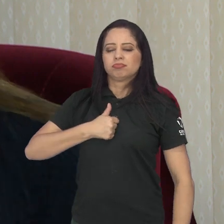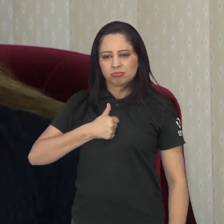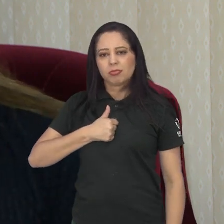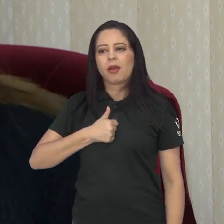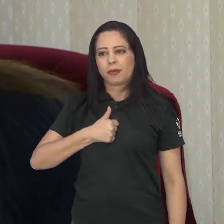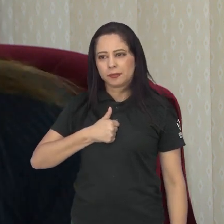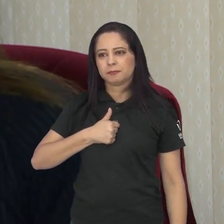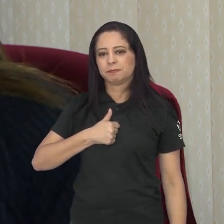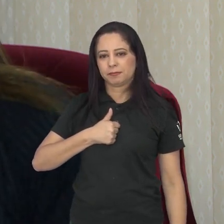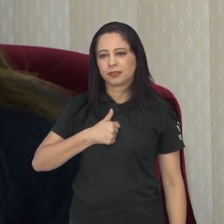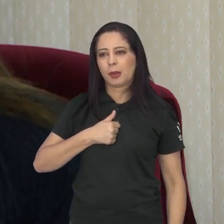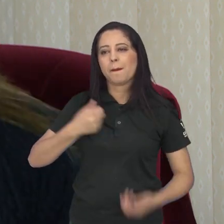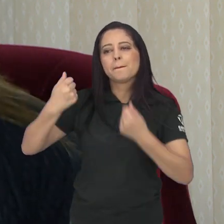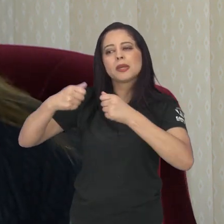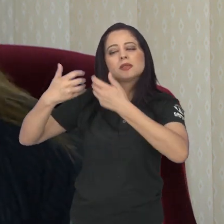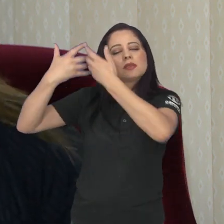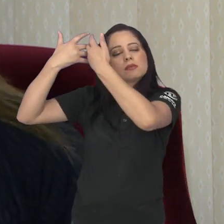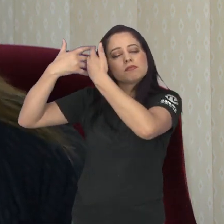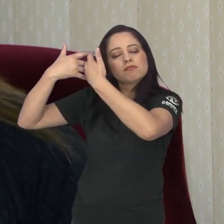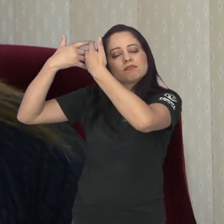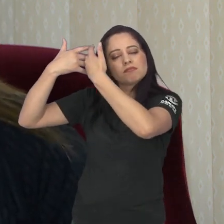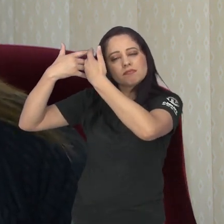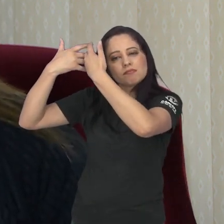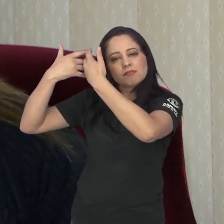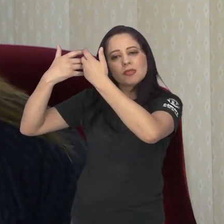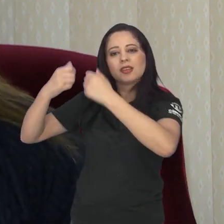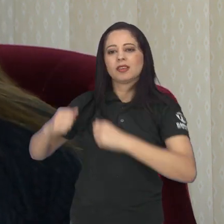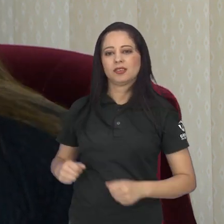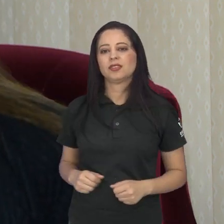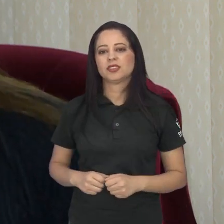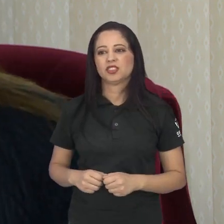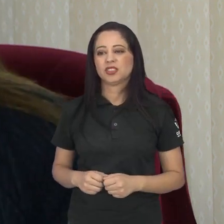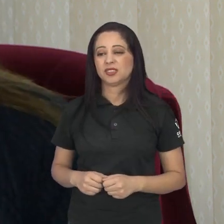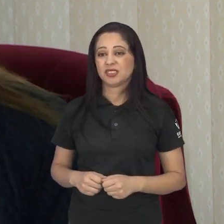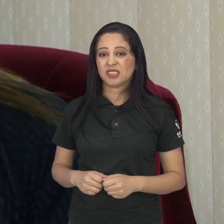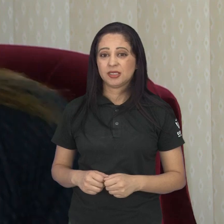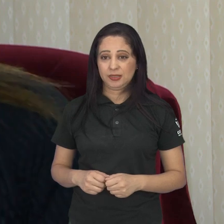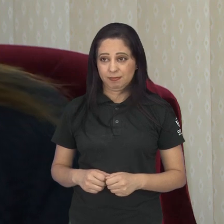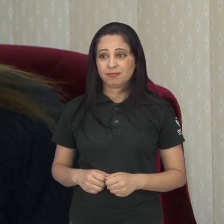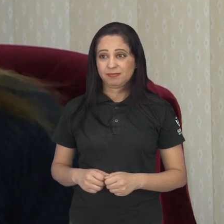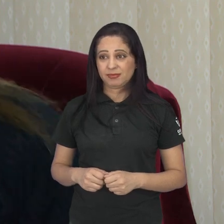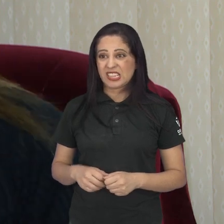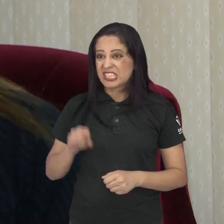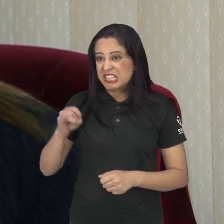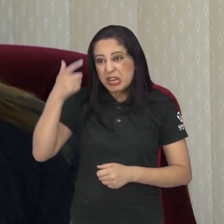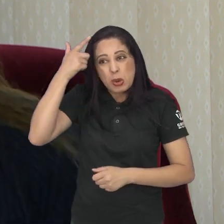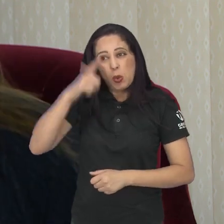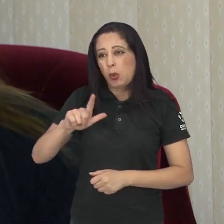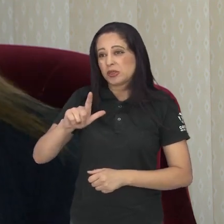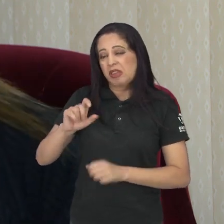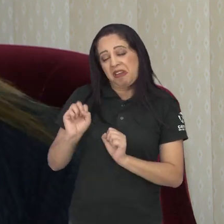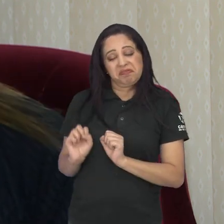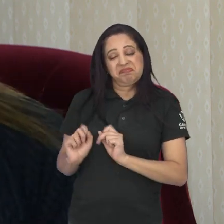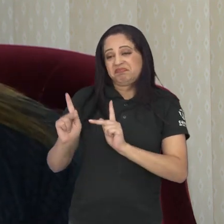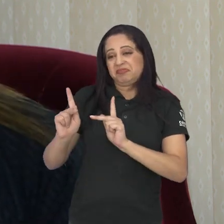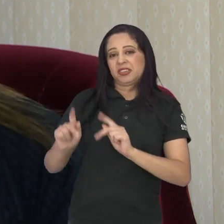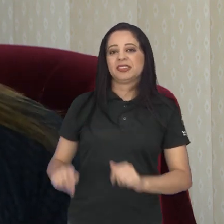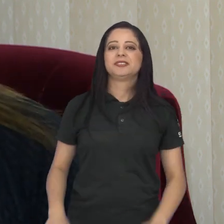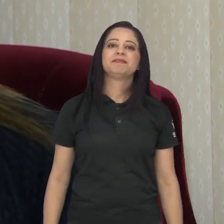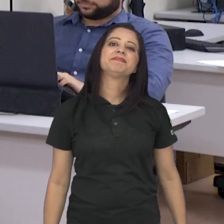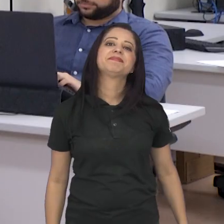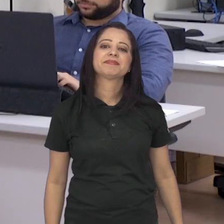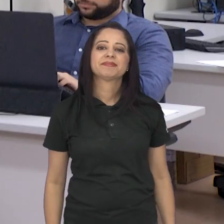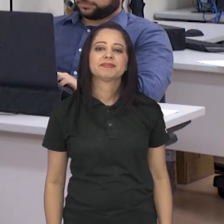que cabe essa reflexão porque no possível já faz grande diferença.